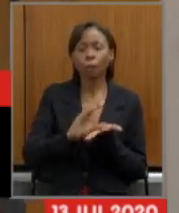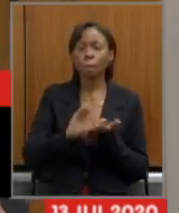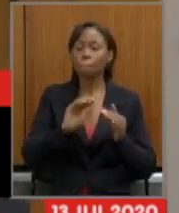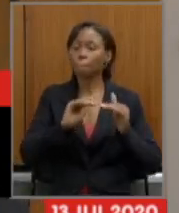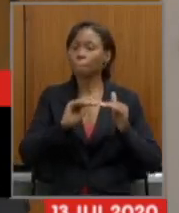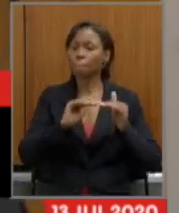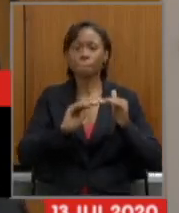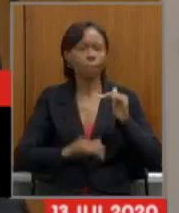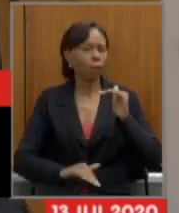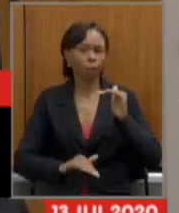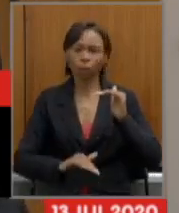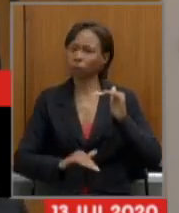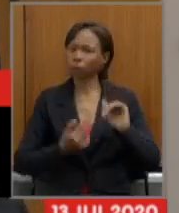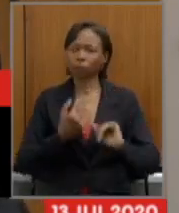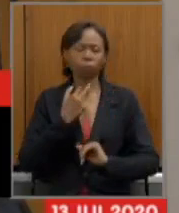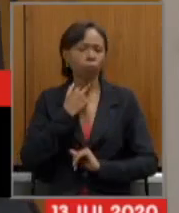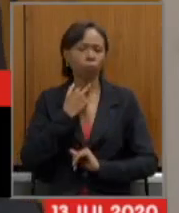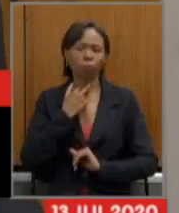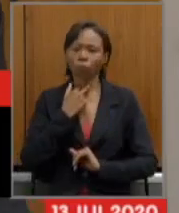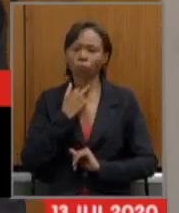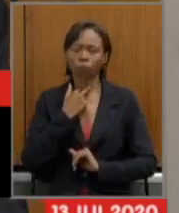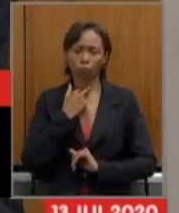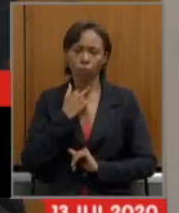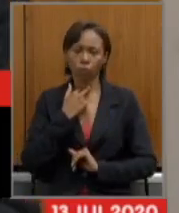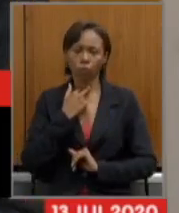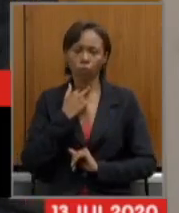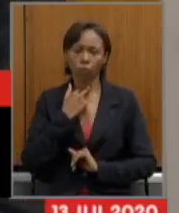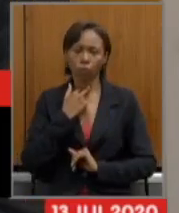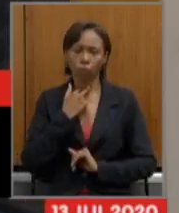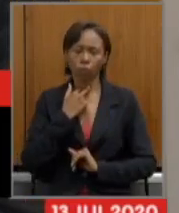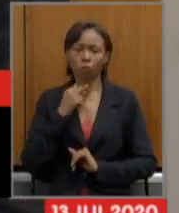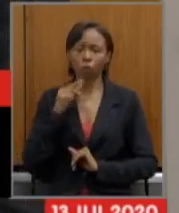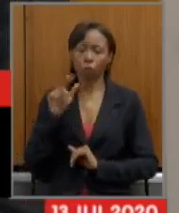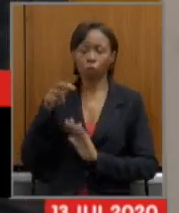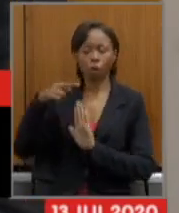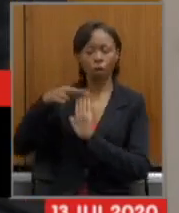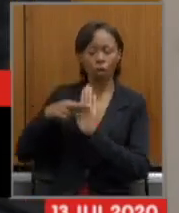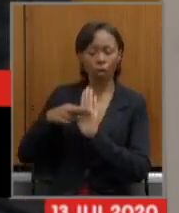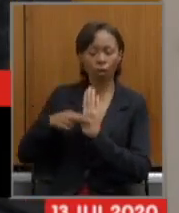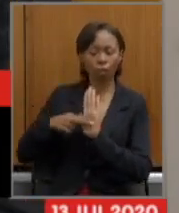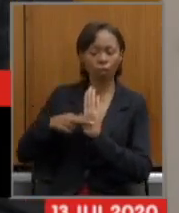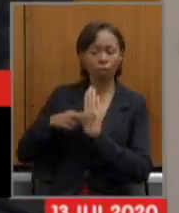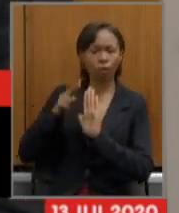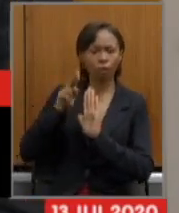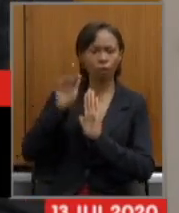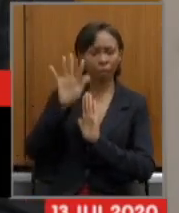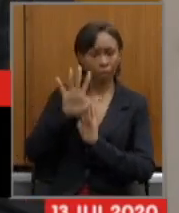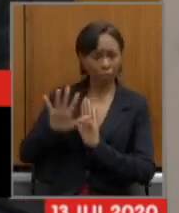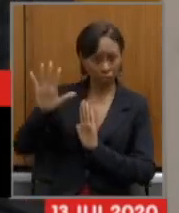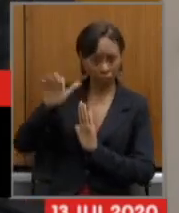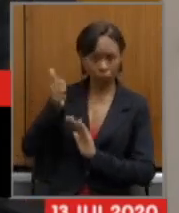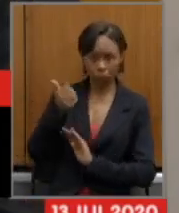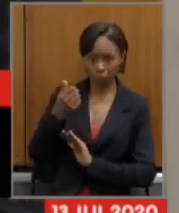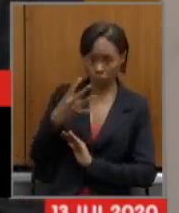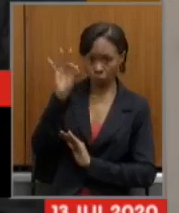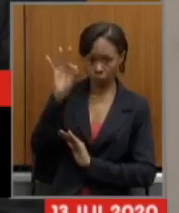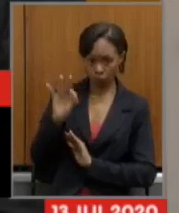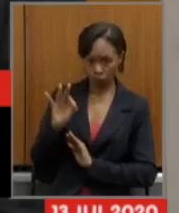estabelecida para o regime federal ou seja 14%